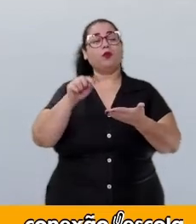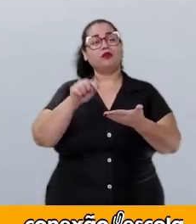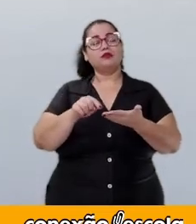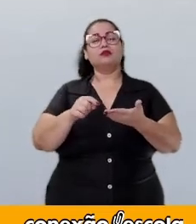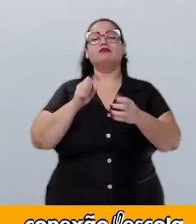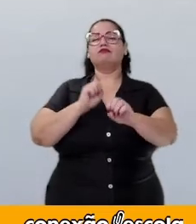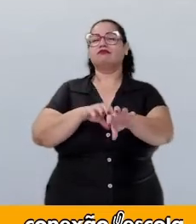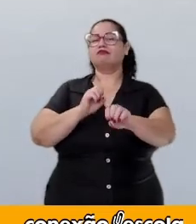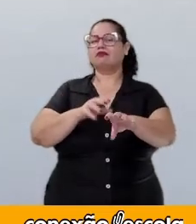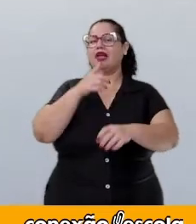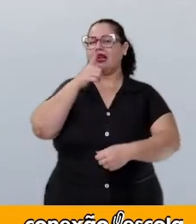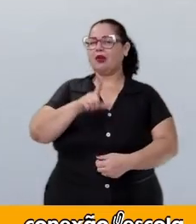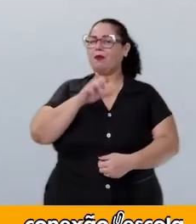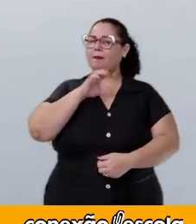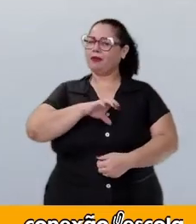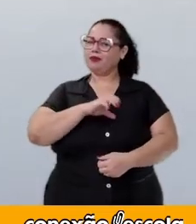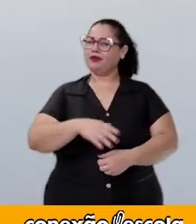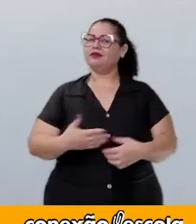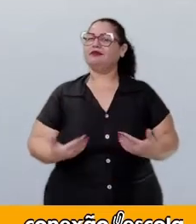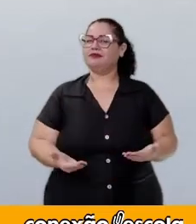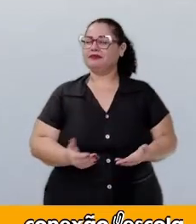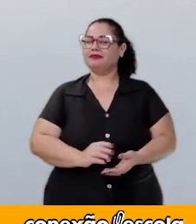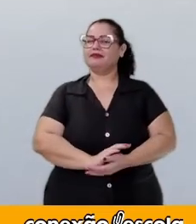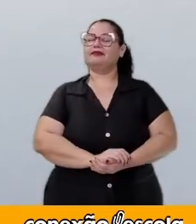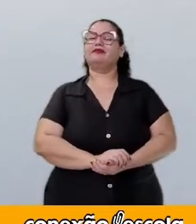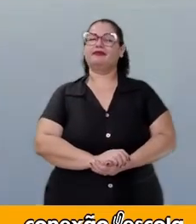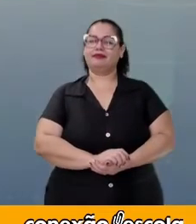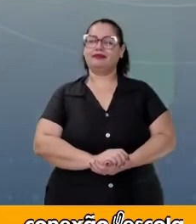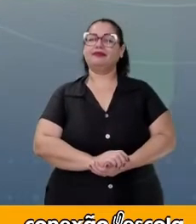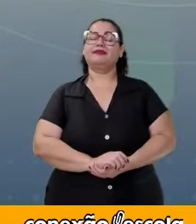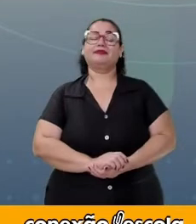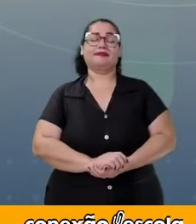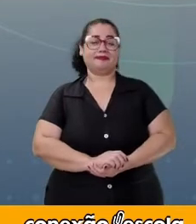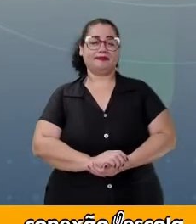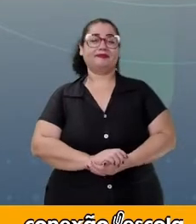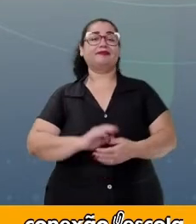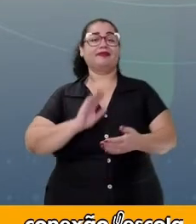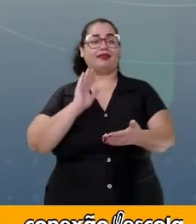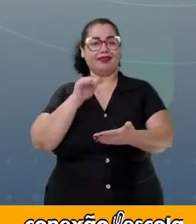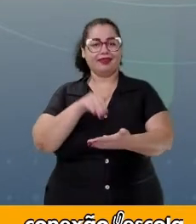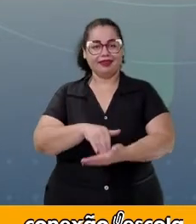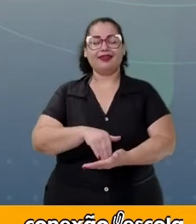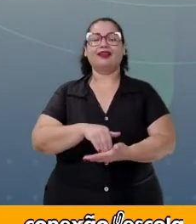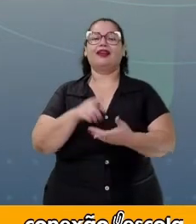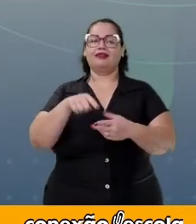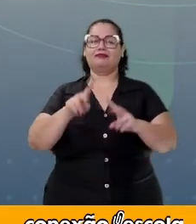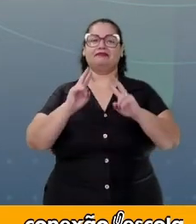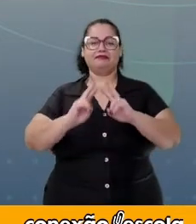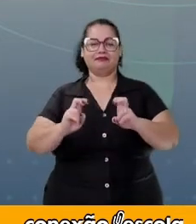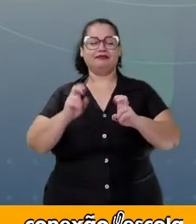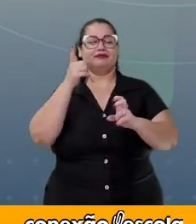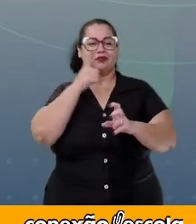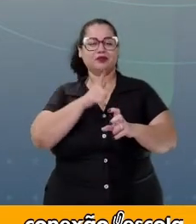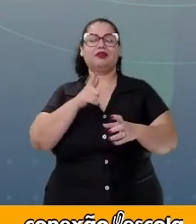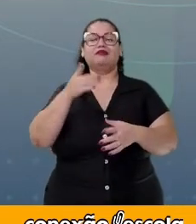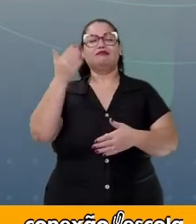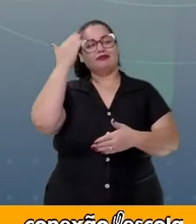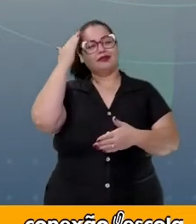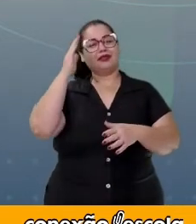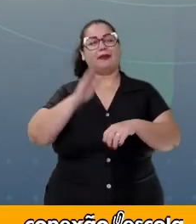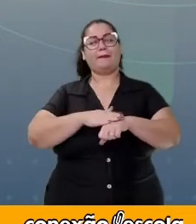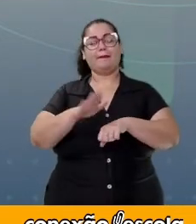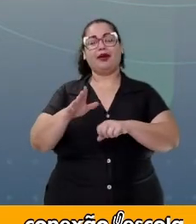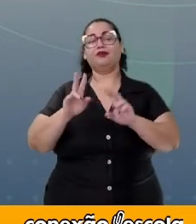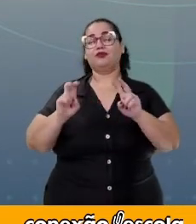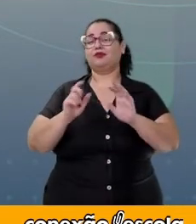em uma aula de língua portuguesa? Bem, espero que ao final dessa aula você consiga se apropriar mais a